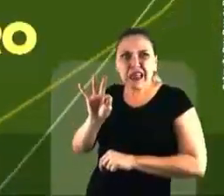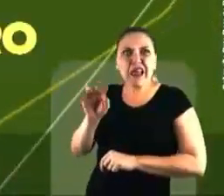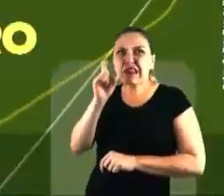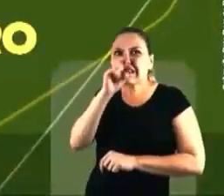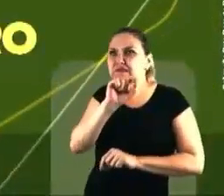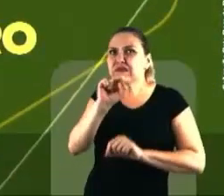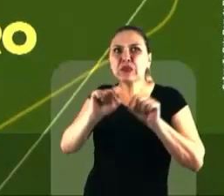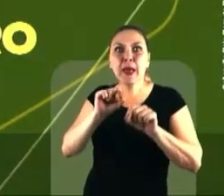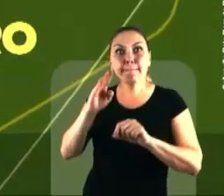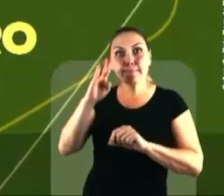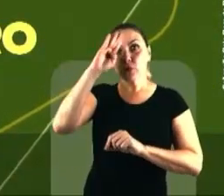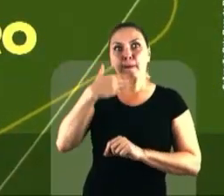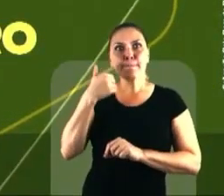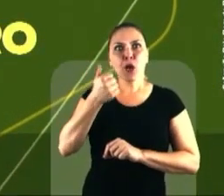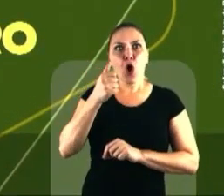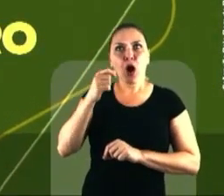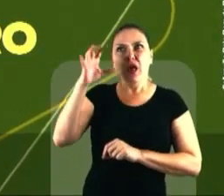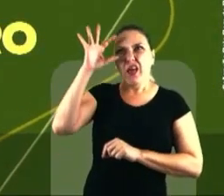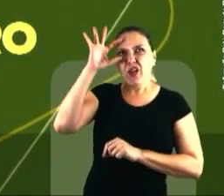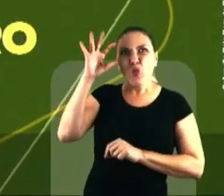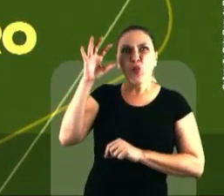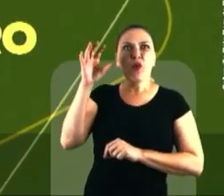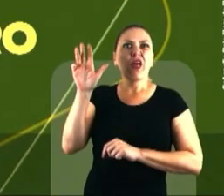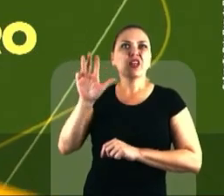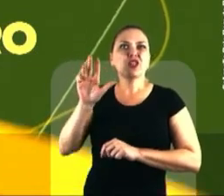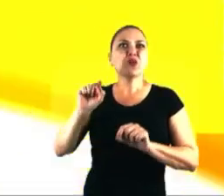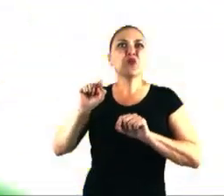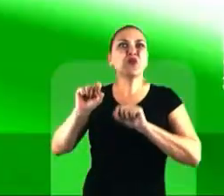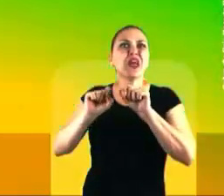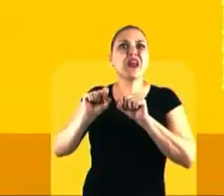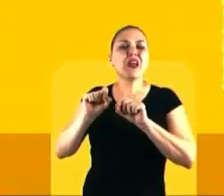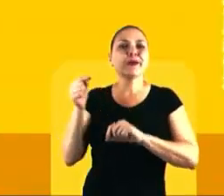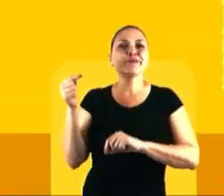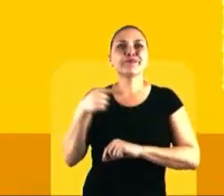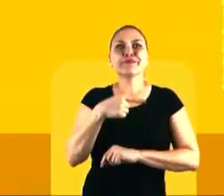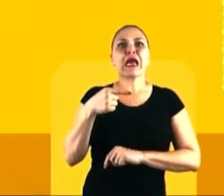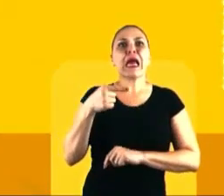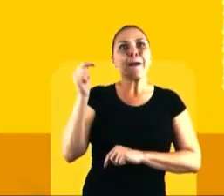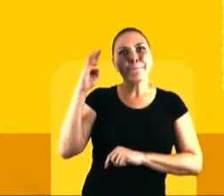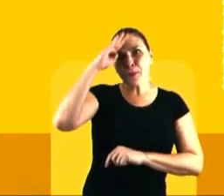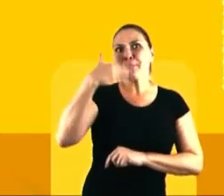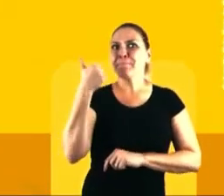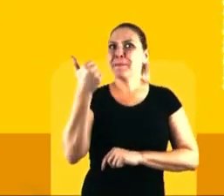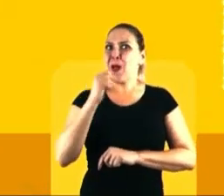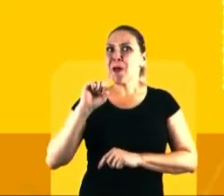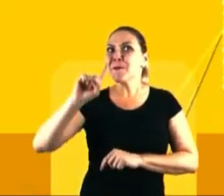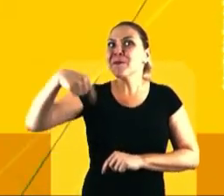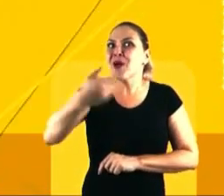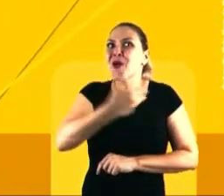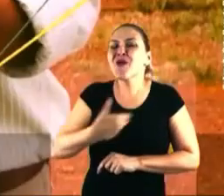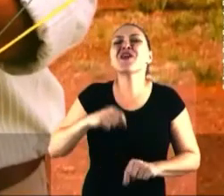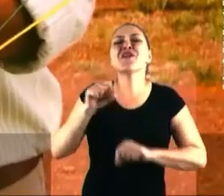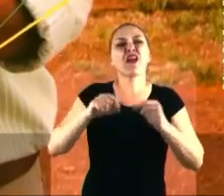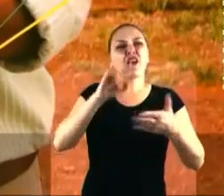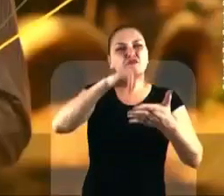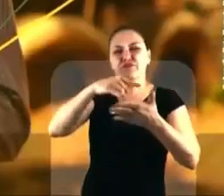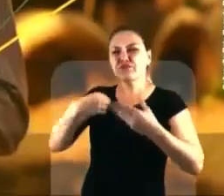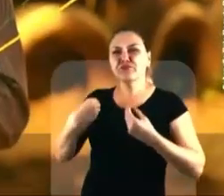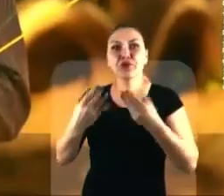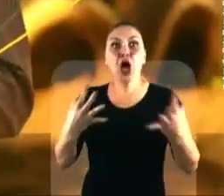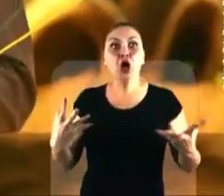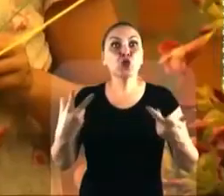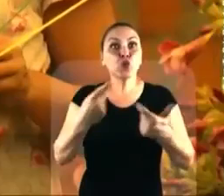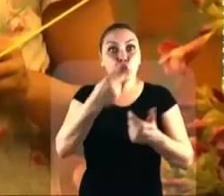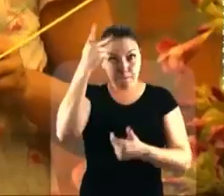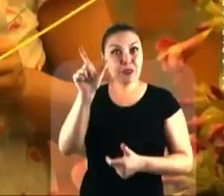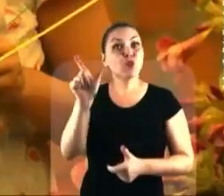Bolsonaro deu mais títulos de terra do que Lula e Dilma juntos. No próximo governo, Bolsonaro vai dar títulos